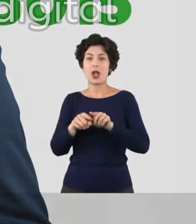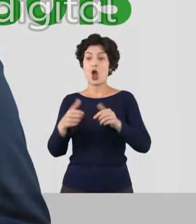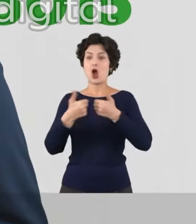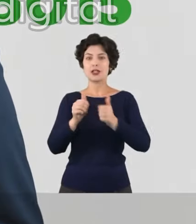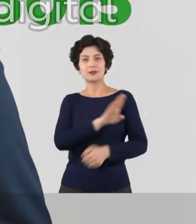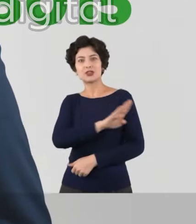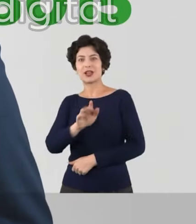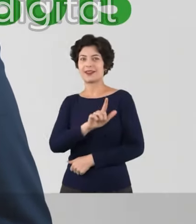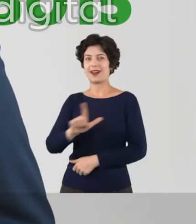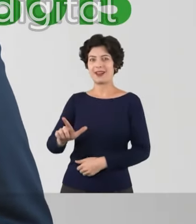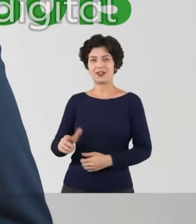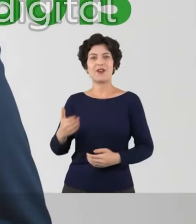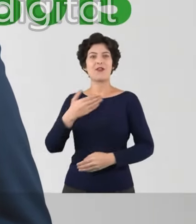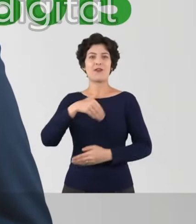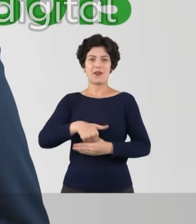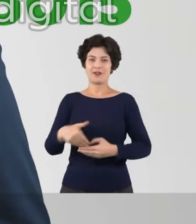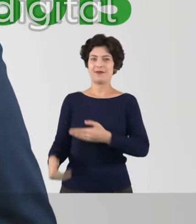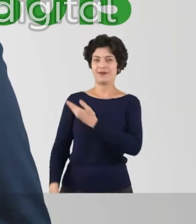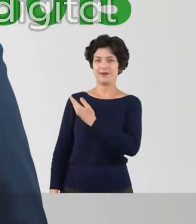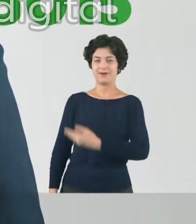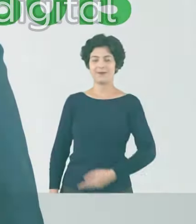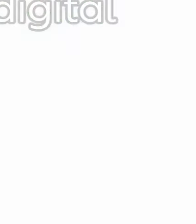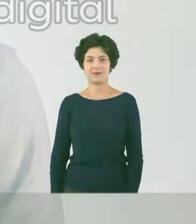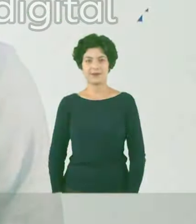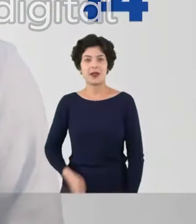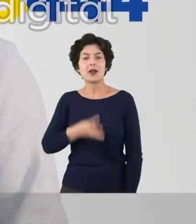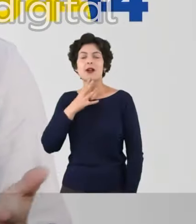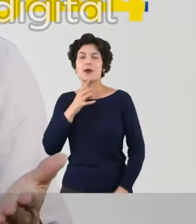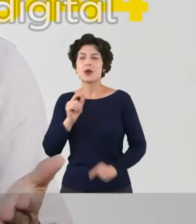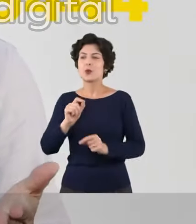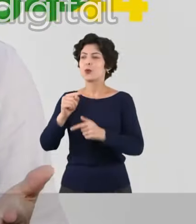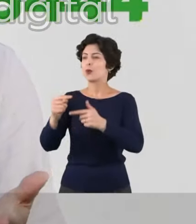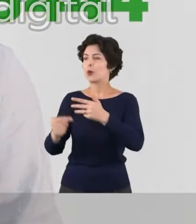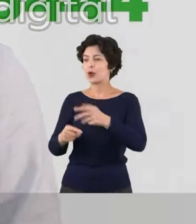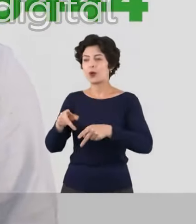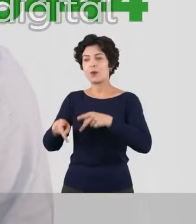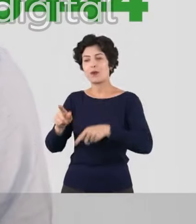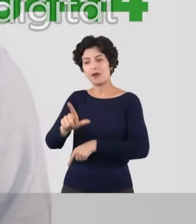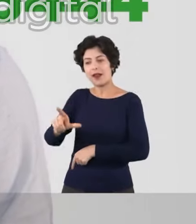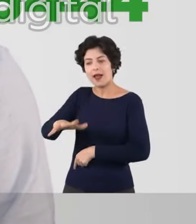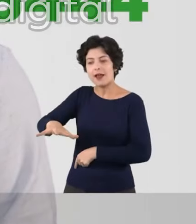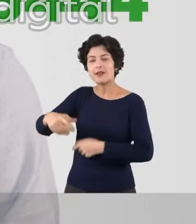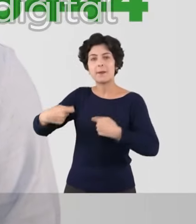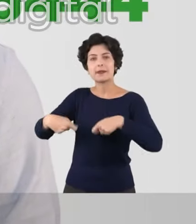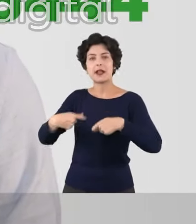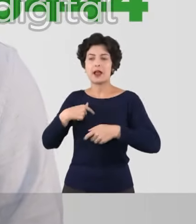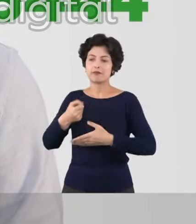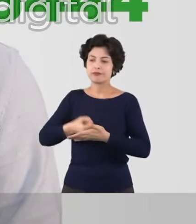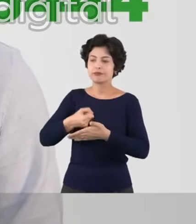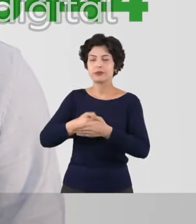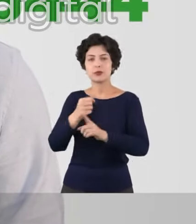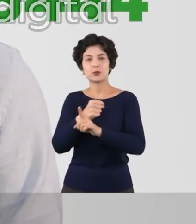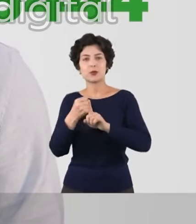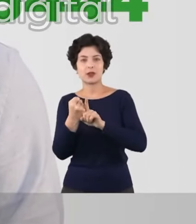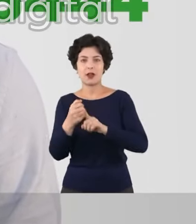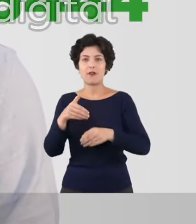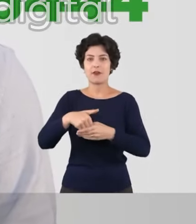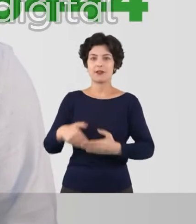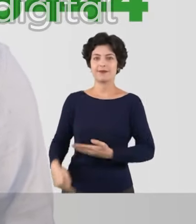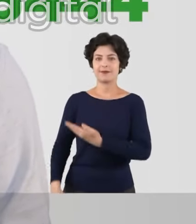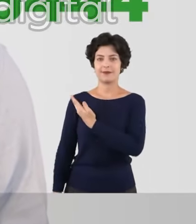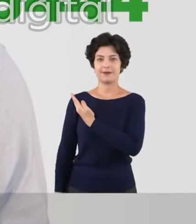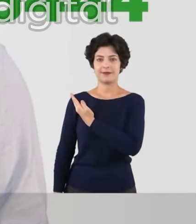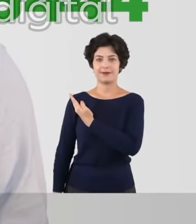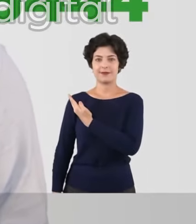BRT Radial Leste. Vote João Jorge, 15 e 015. Conheço as necessidades do povo da minha Zona Leste. E vou lutar pelas causas sociais.